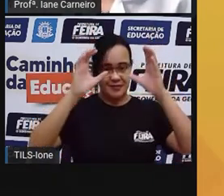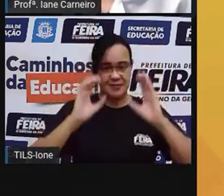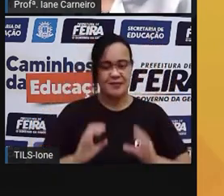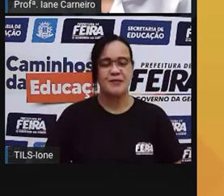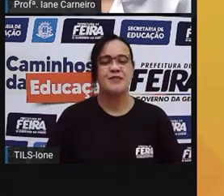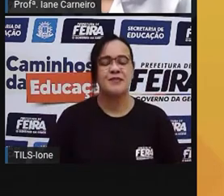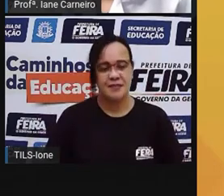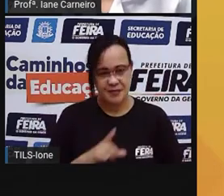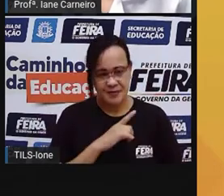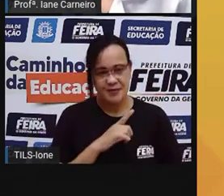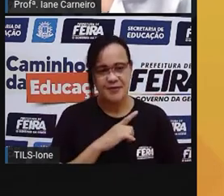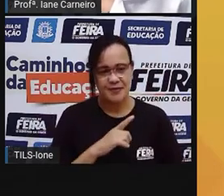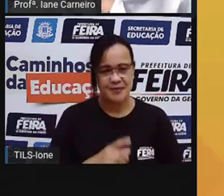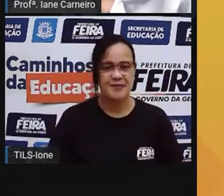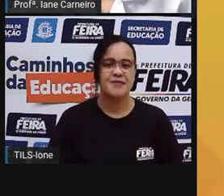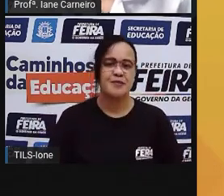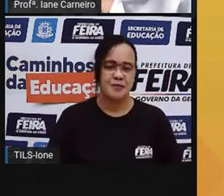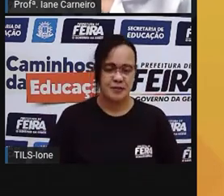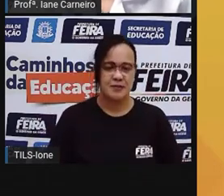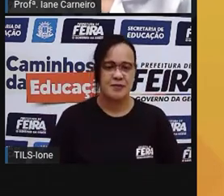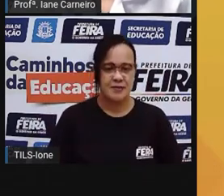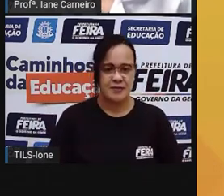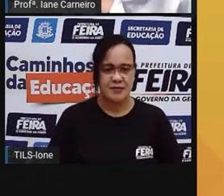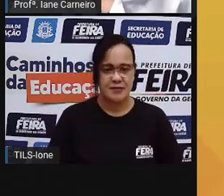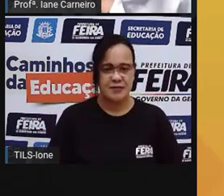Achei. Vamos ver.